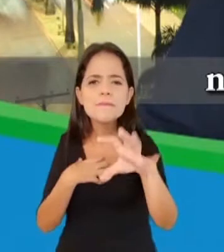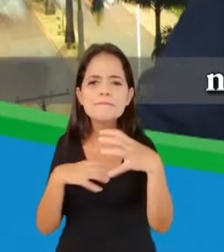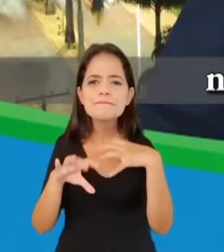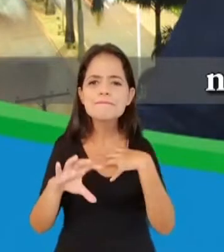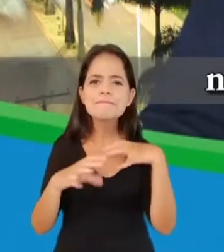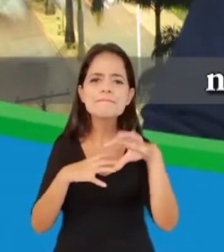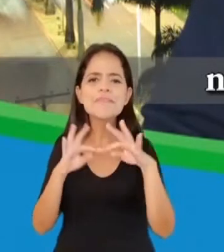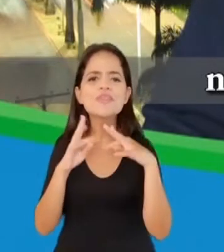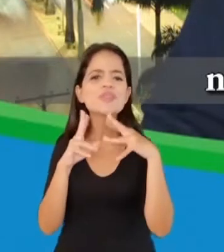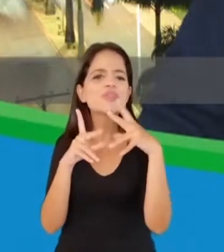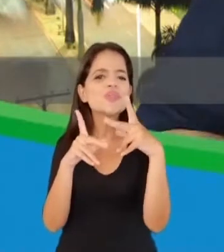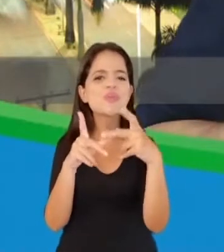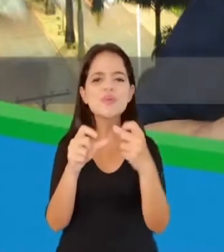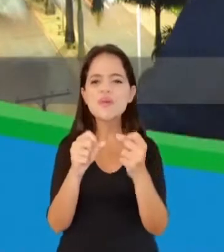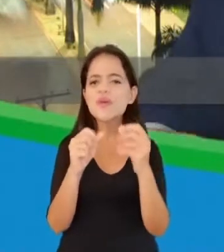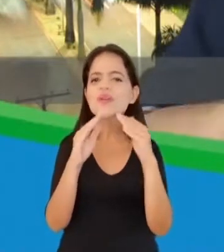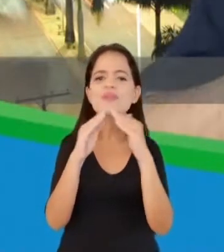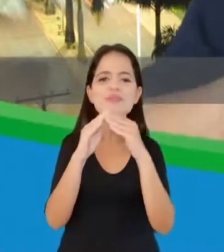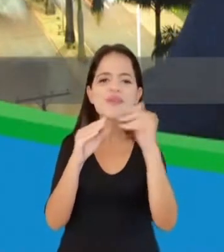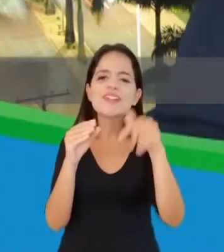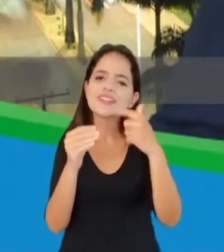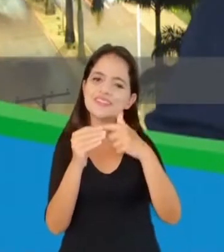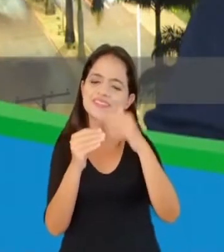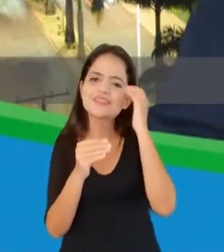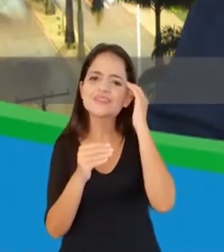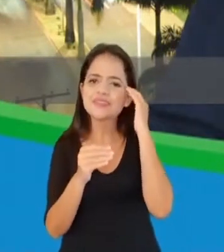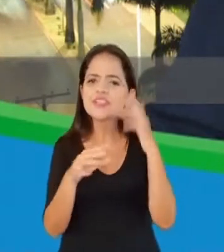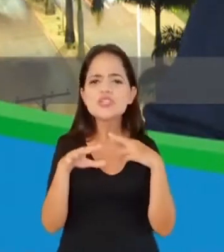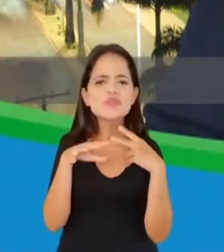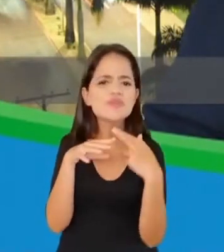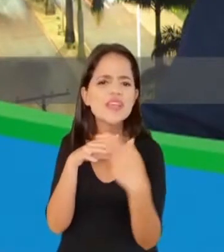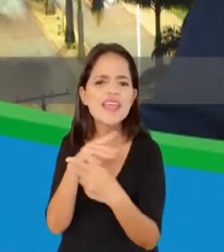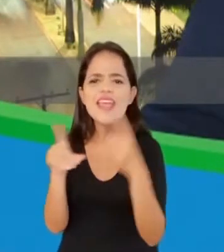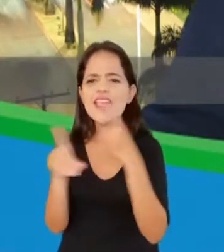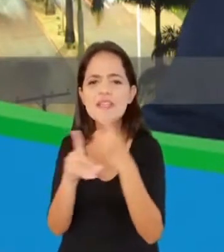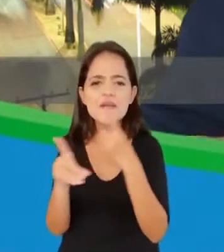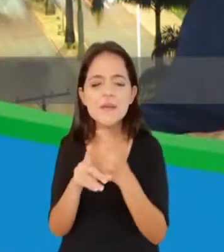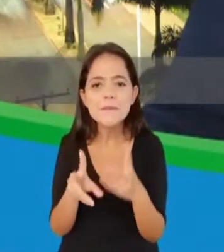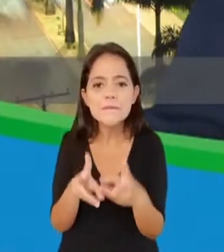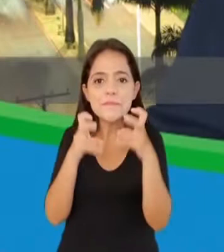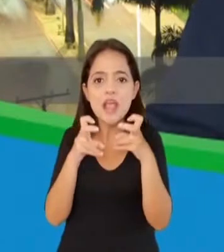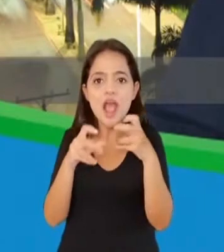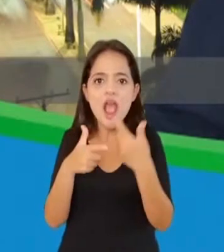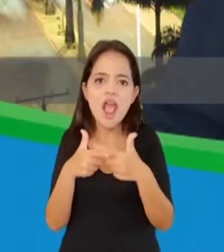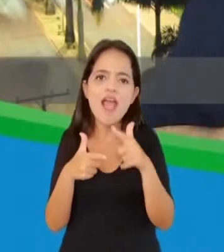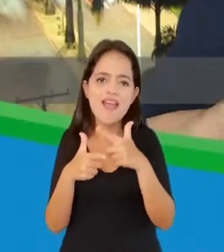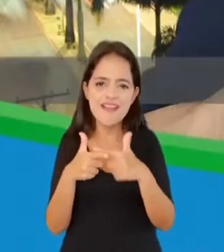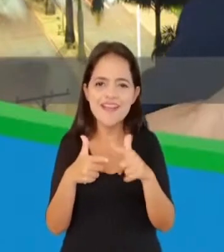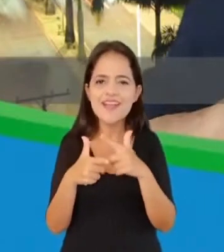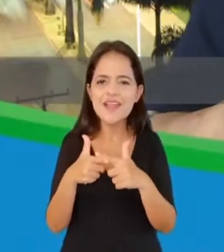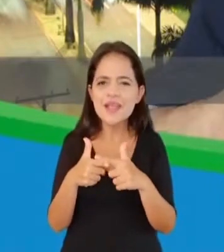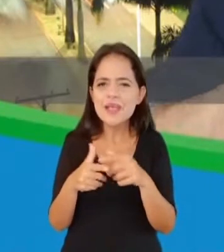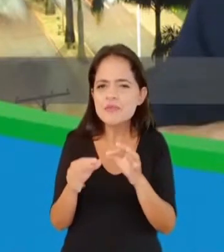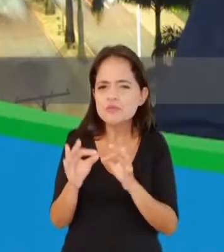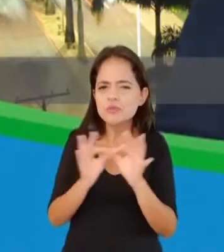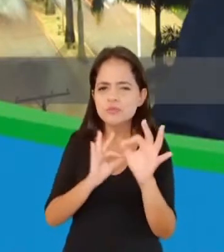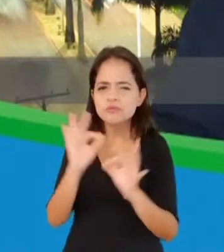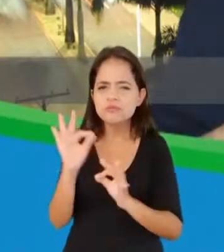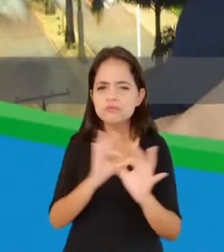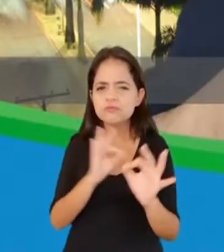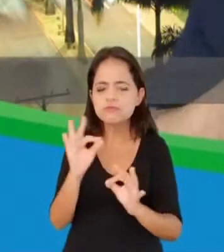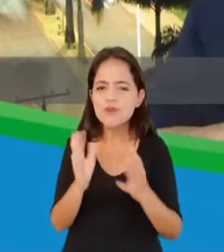moradores de nossa cidade. Foram vários os encontros para fazer um diagnóstico dos problemas, traçar as soluções